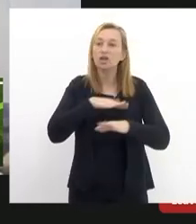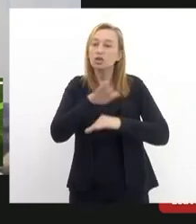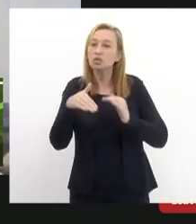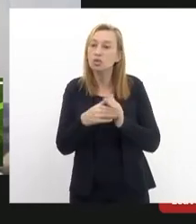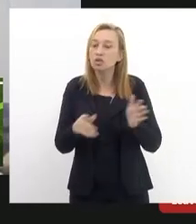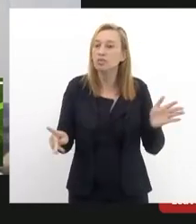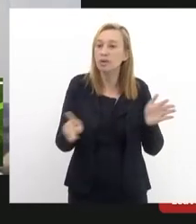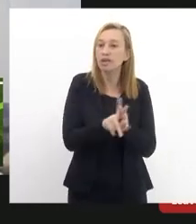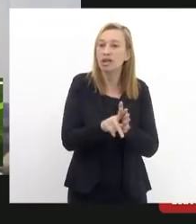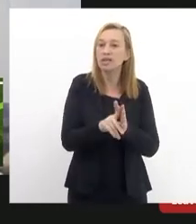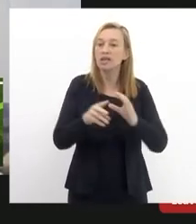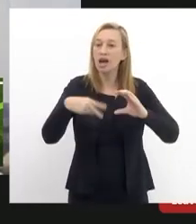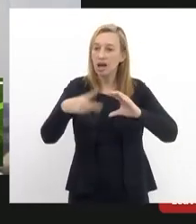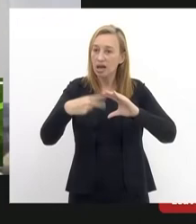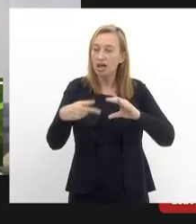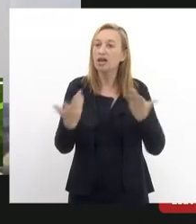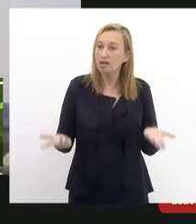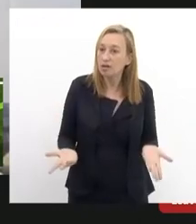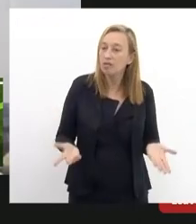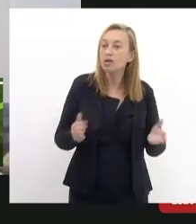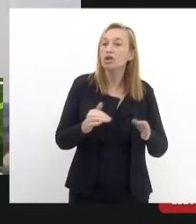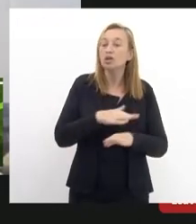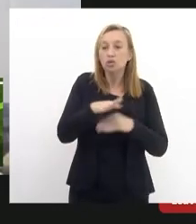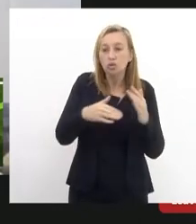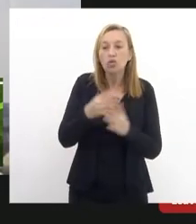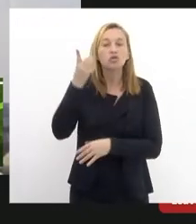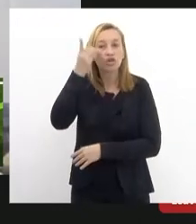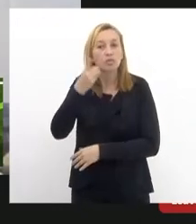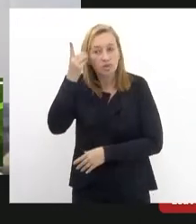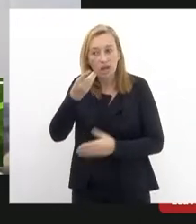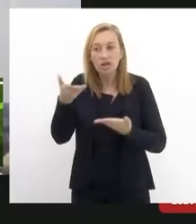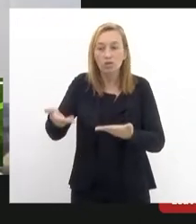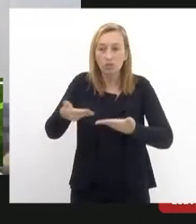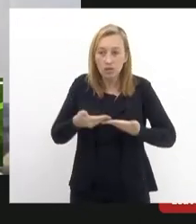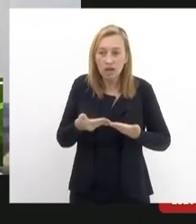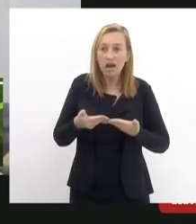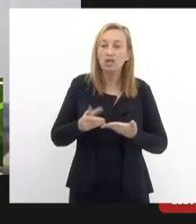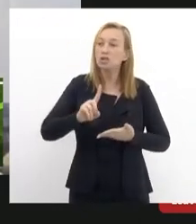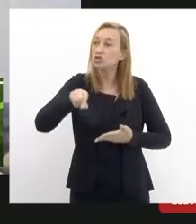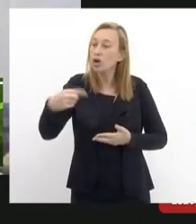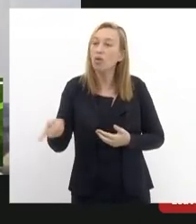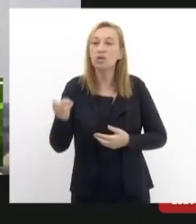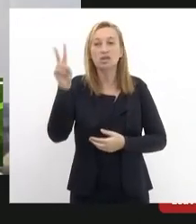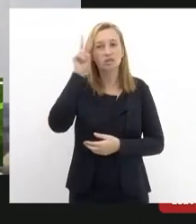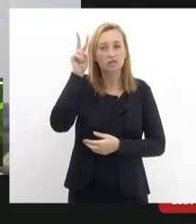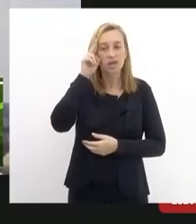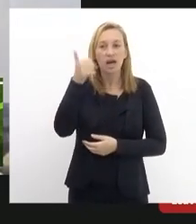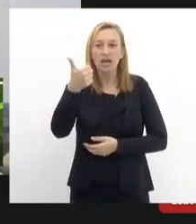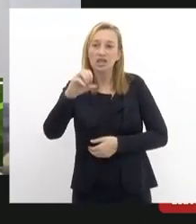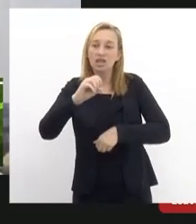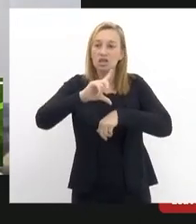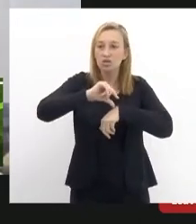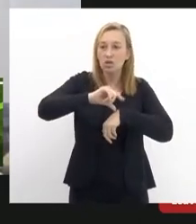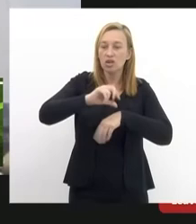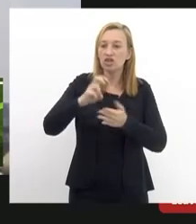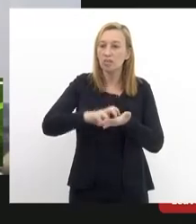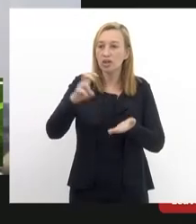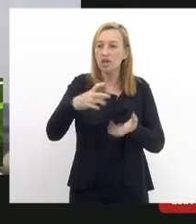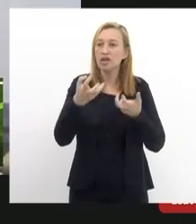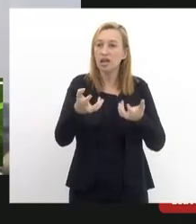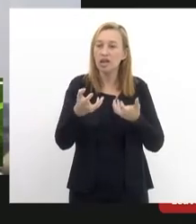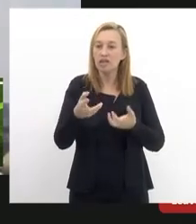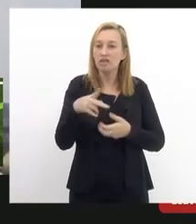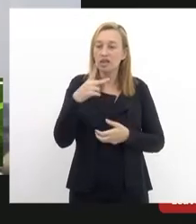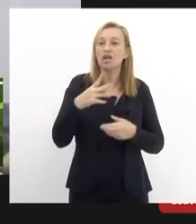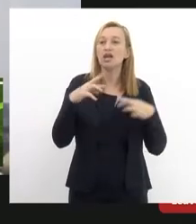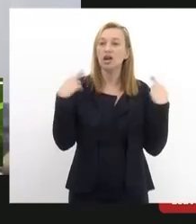Câmara o Mink também está convidado todos que estão aqui estão convidados na próxima segunda-feira às 10 da manhã nós vamos fazer a